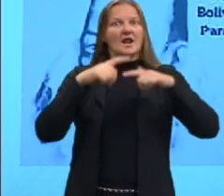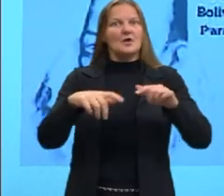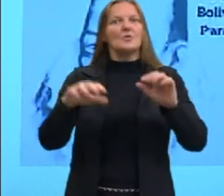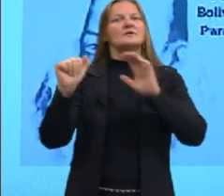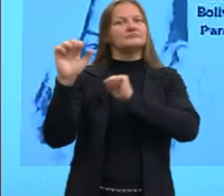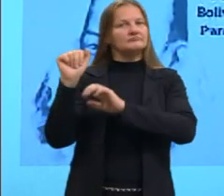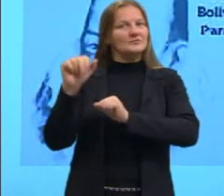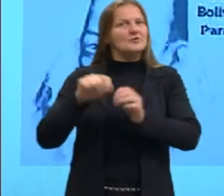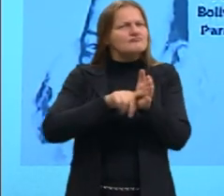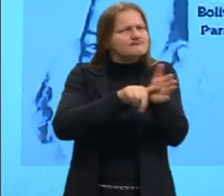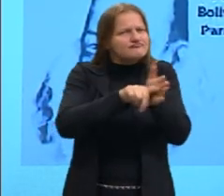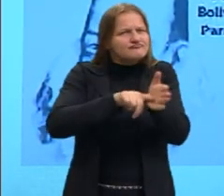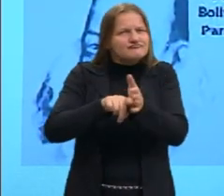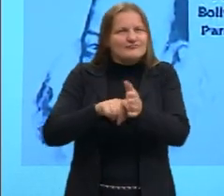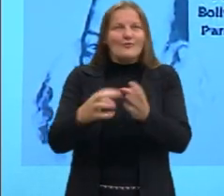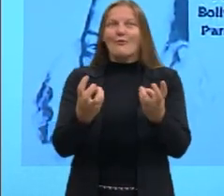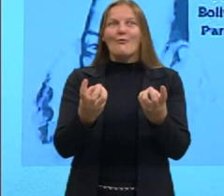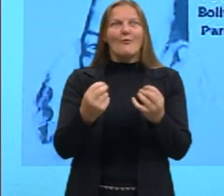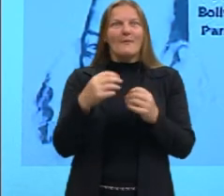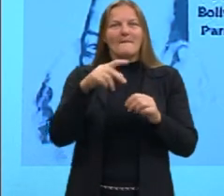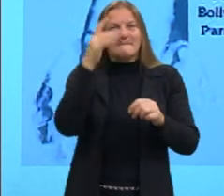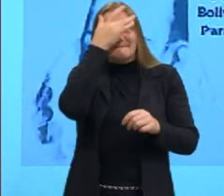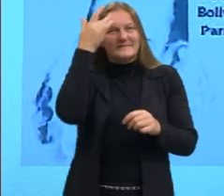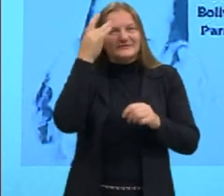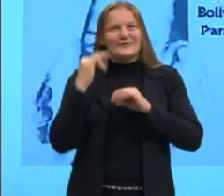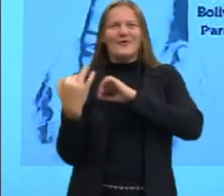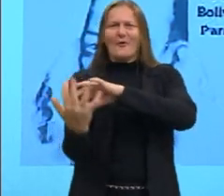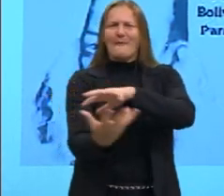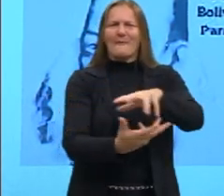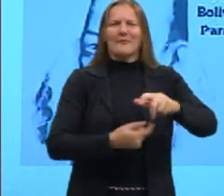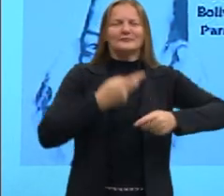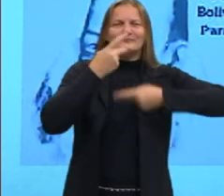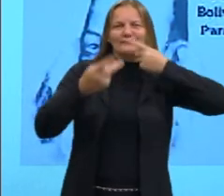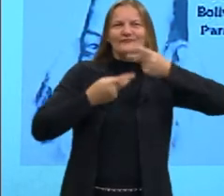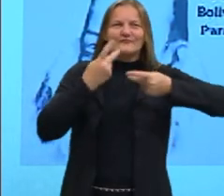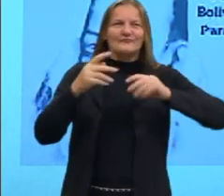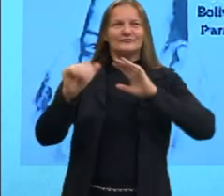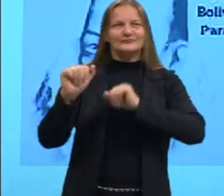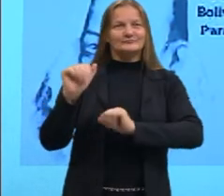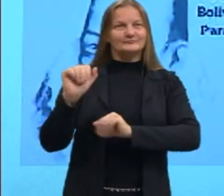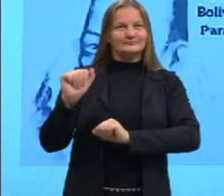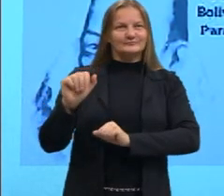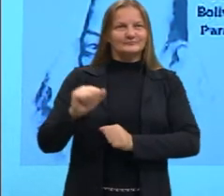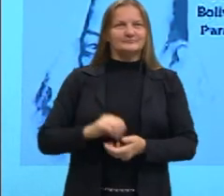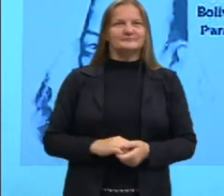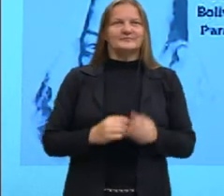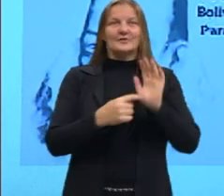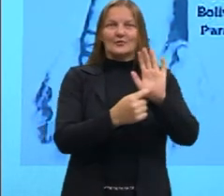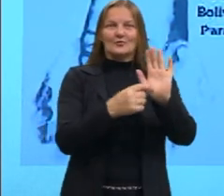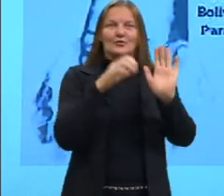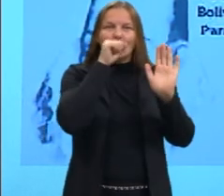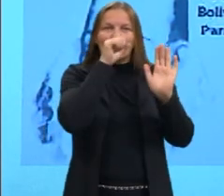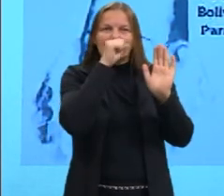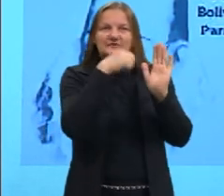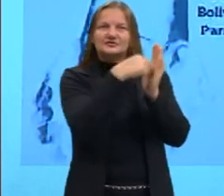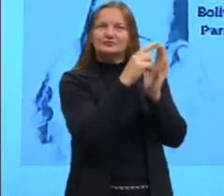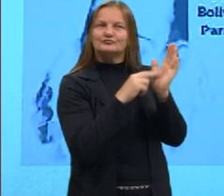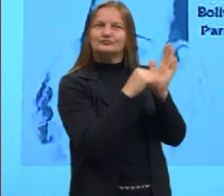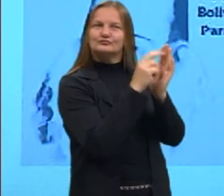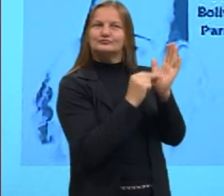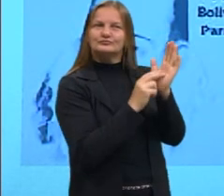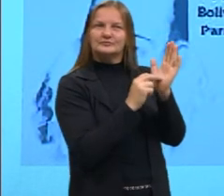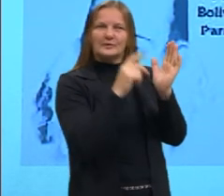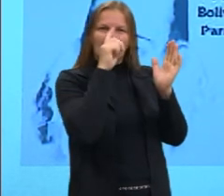E aqui mostra, então, que nós temos nessa parte que está laranja, amarela, talvez